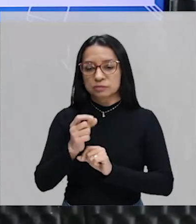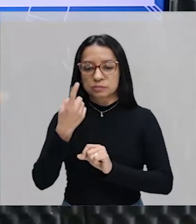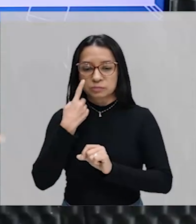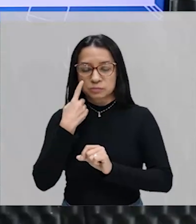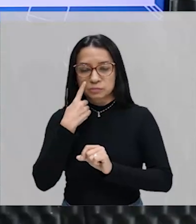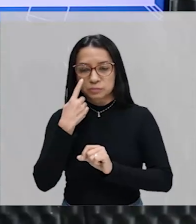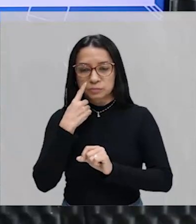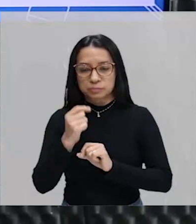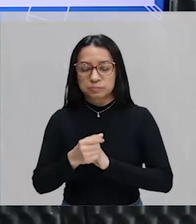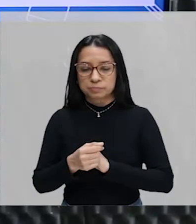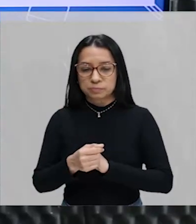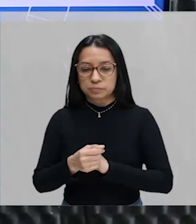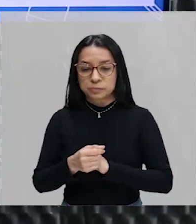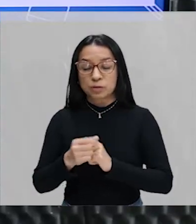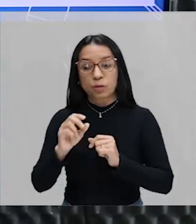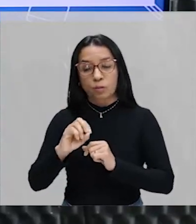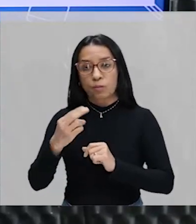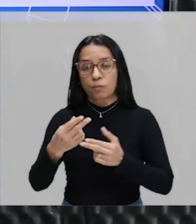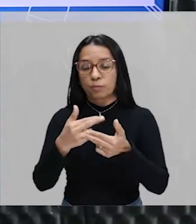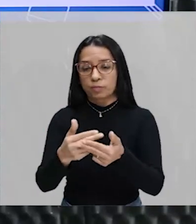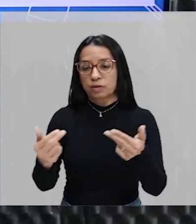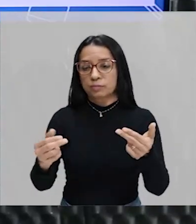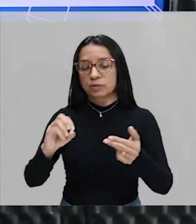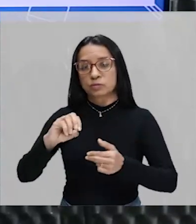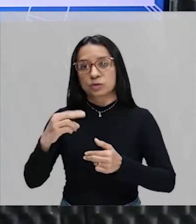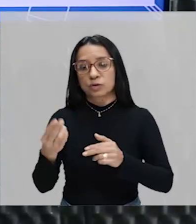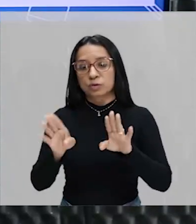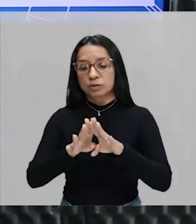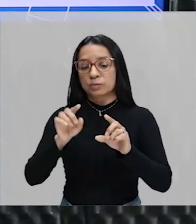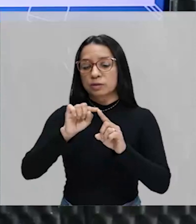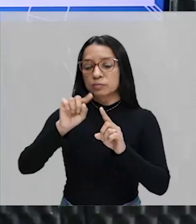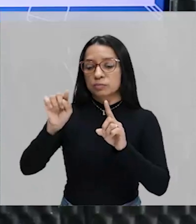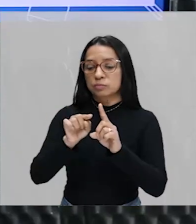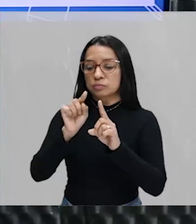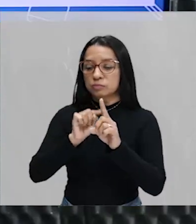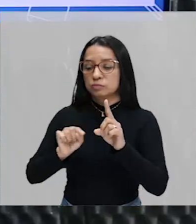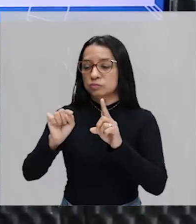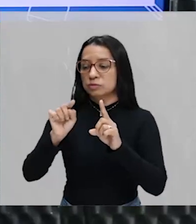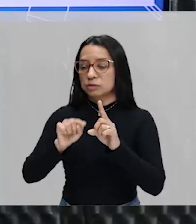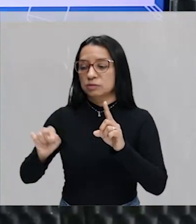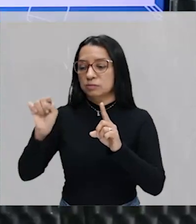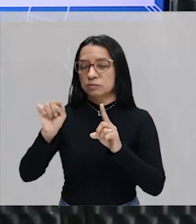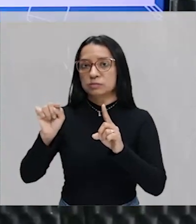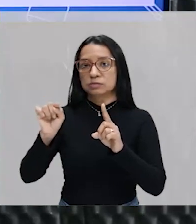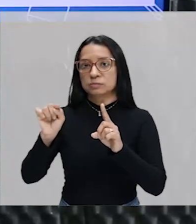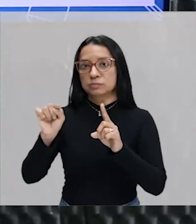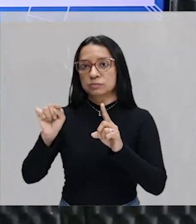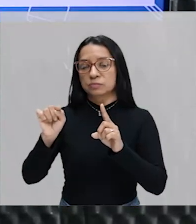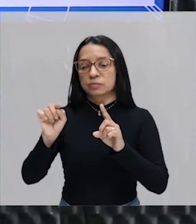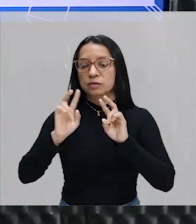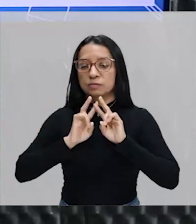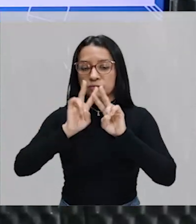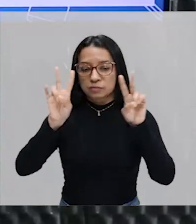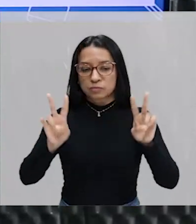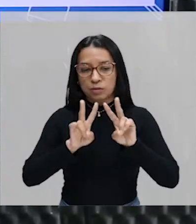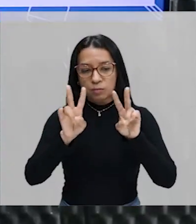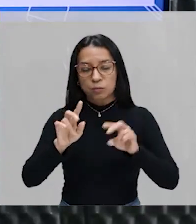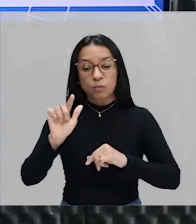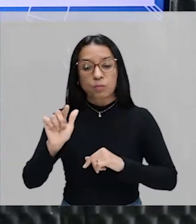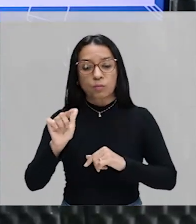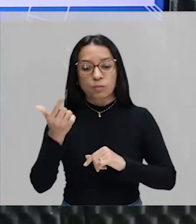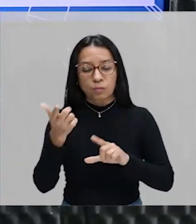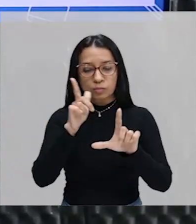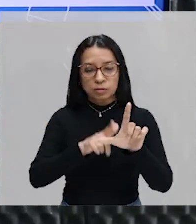ou por elementos, ou aqui de diagrama mesmo, visual, tá bom? Então, vamos para mais uma letrinha? Olha só.